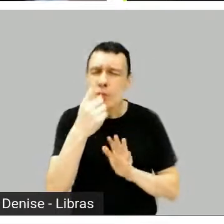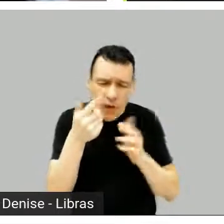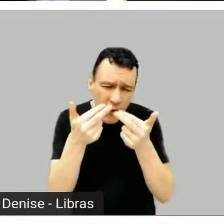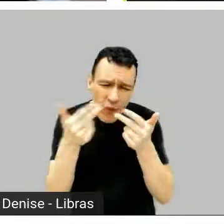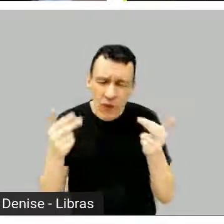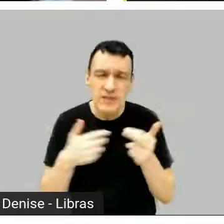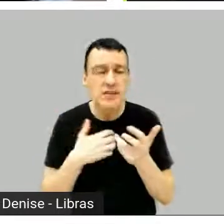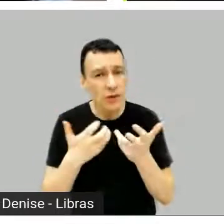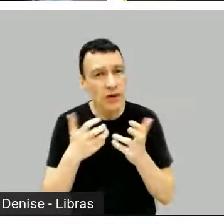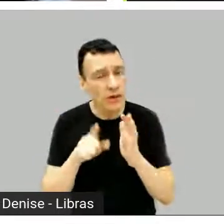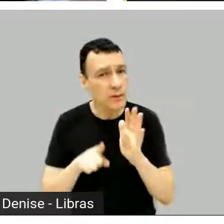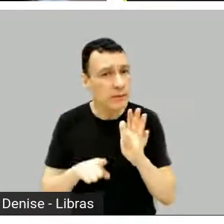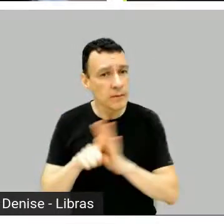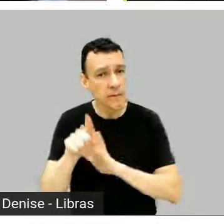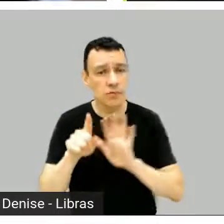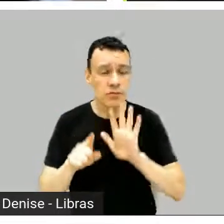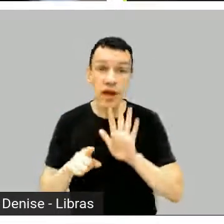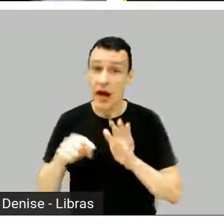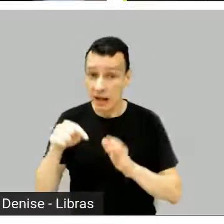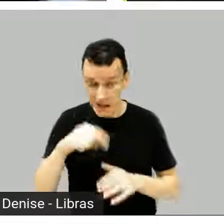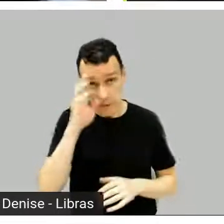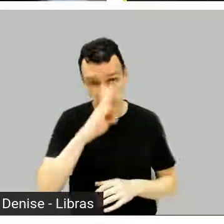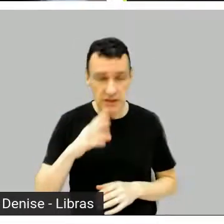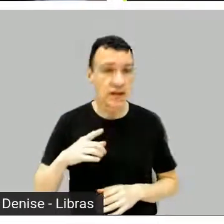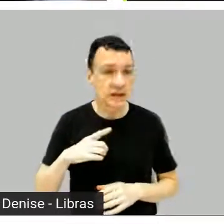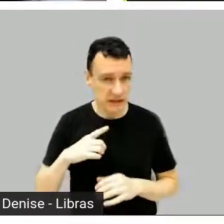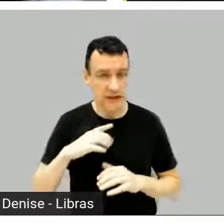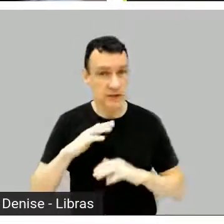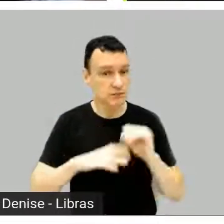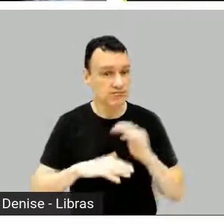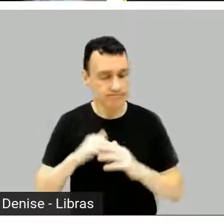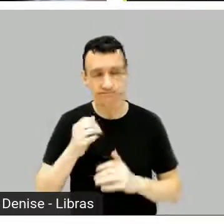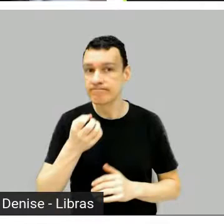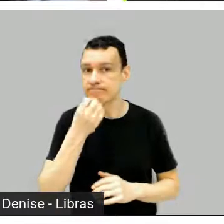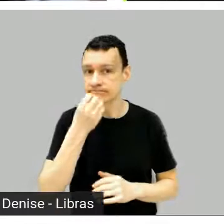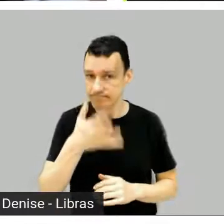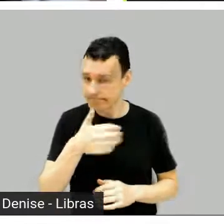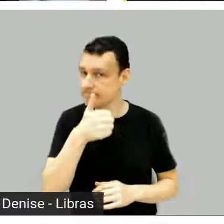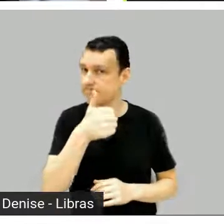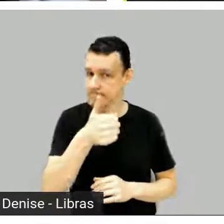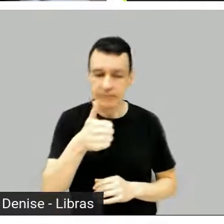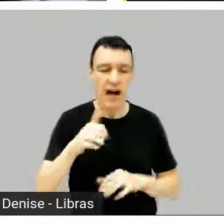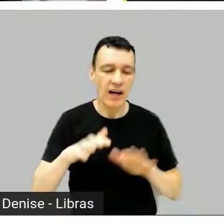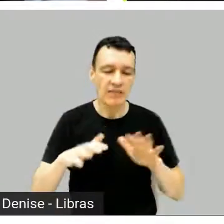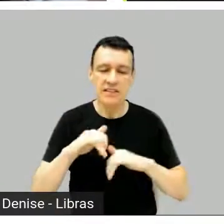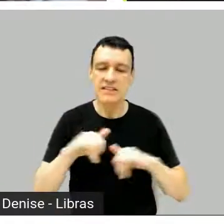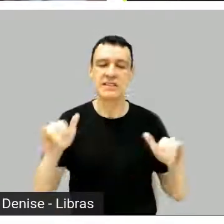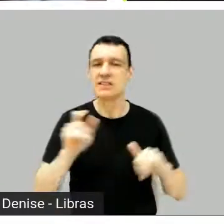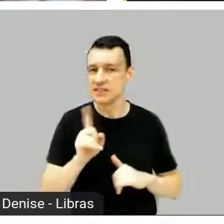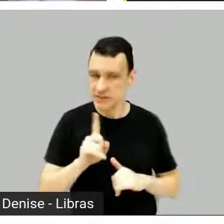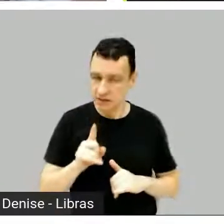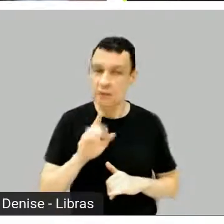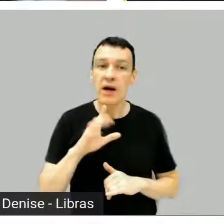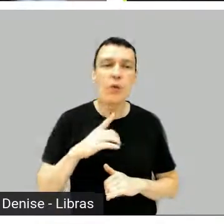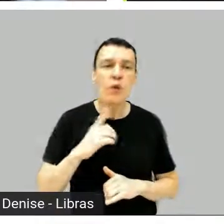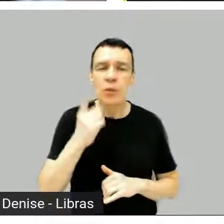gente tem séries caras também aqui no Brasil, é que muitas vezes isso não é divulgado, mas teve uma série